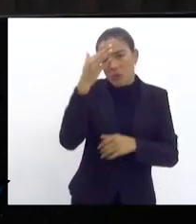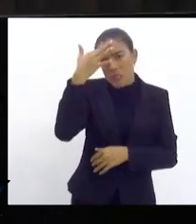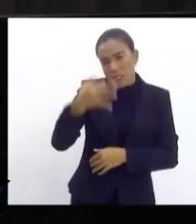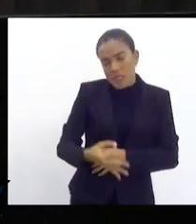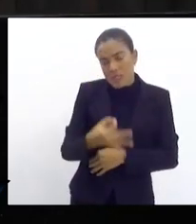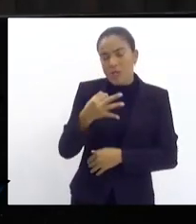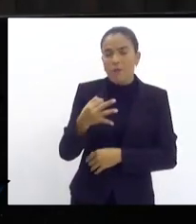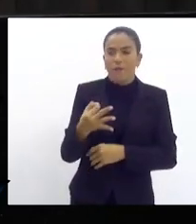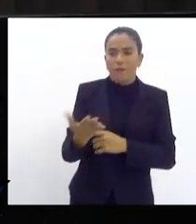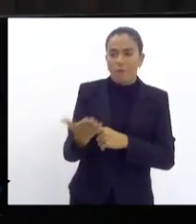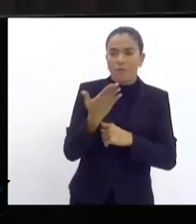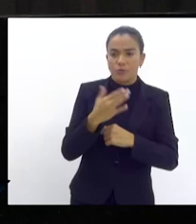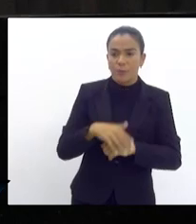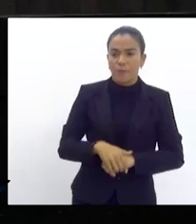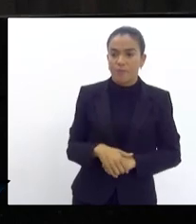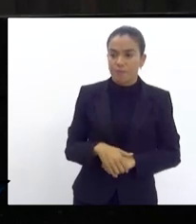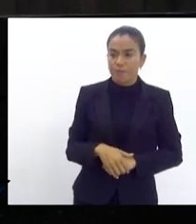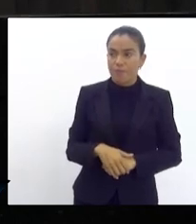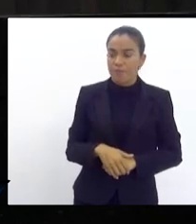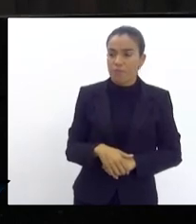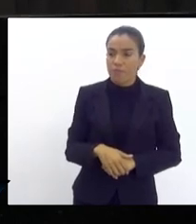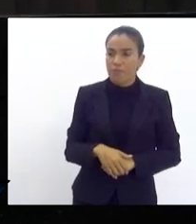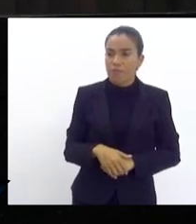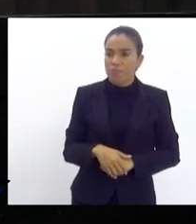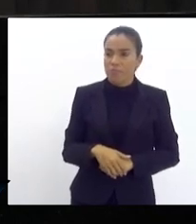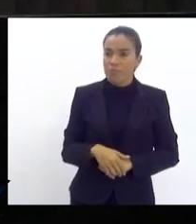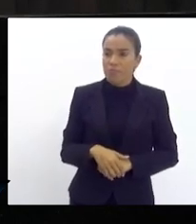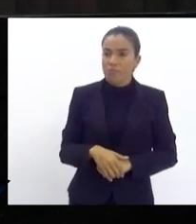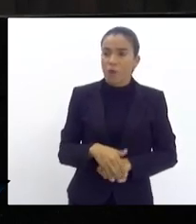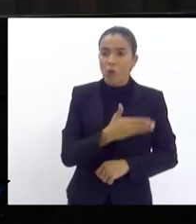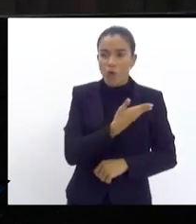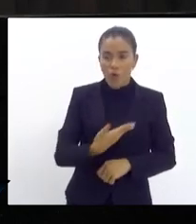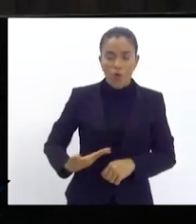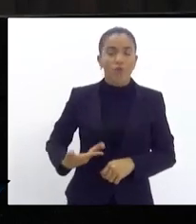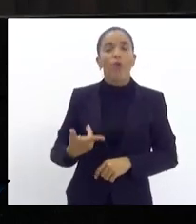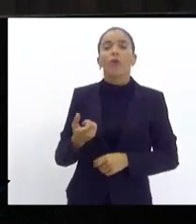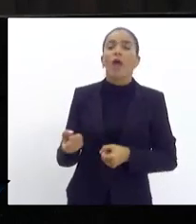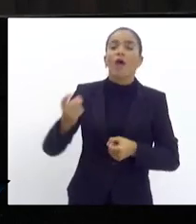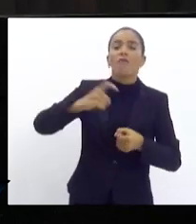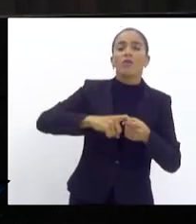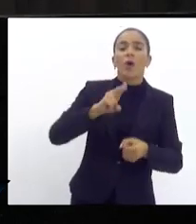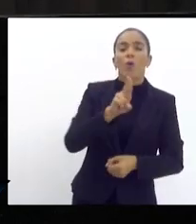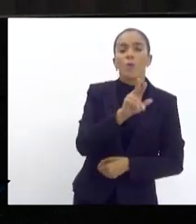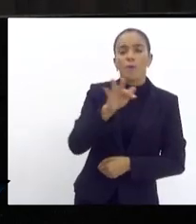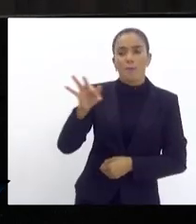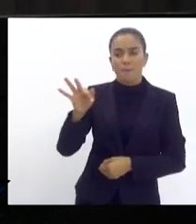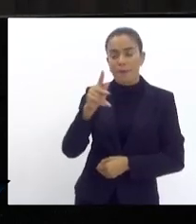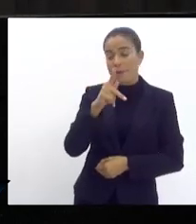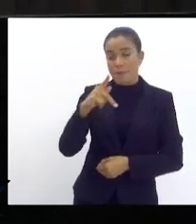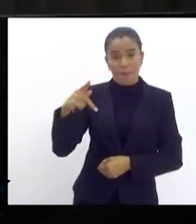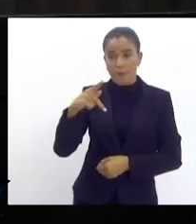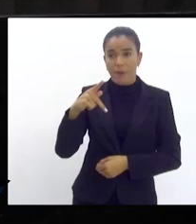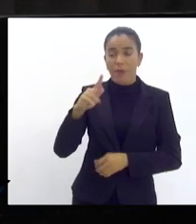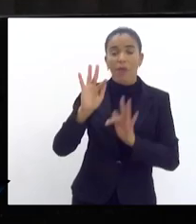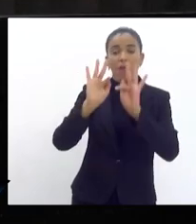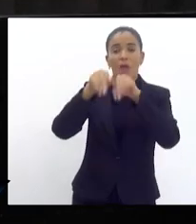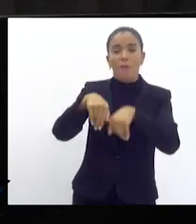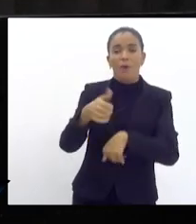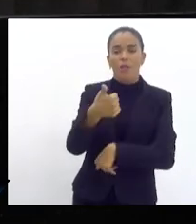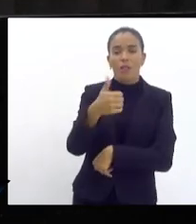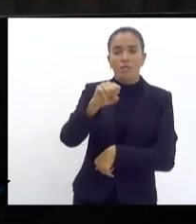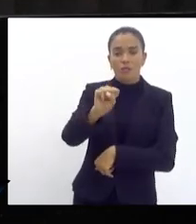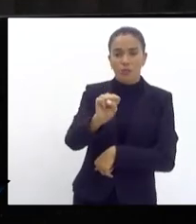tanto pelo secretário quanto o governador a volta do UPP que acabou em 18